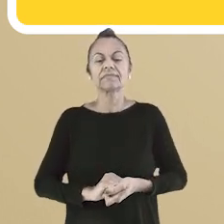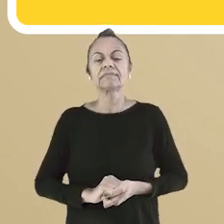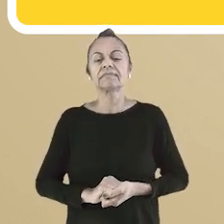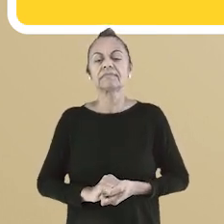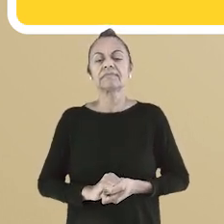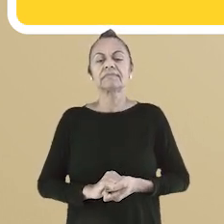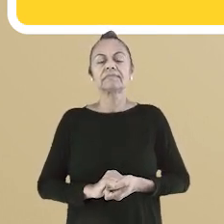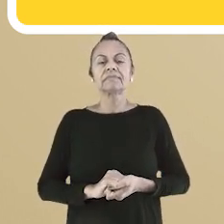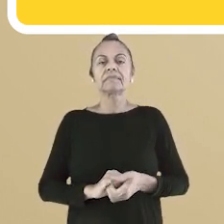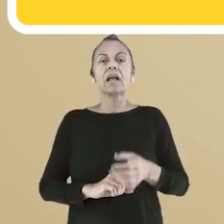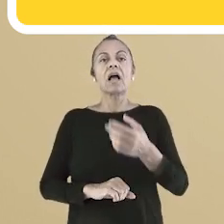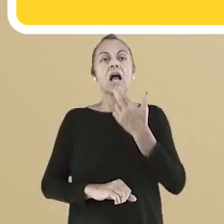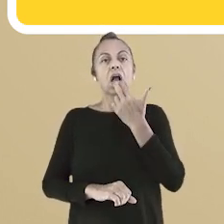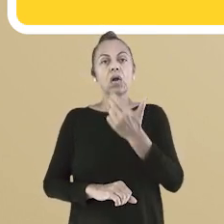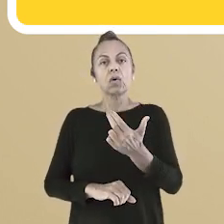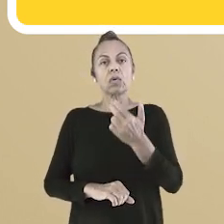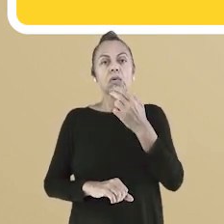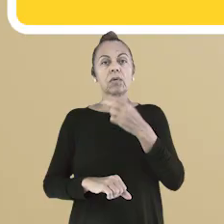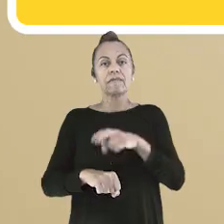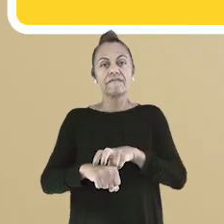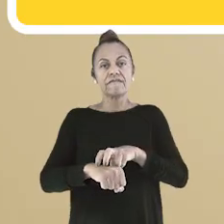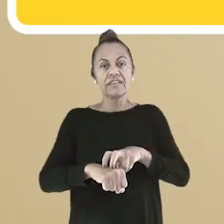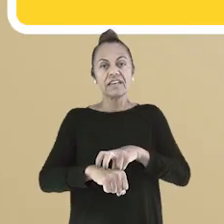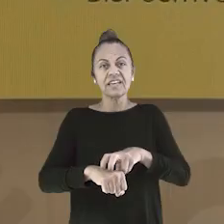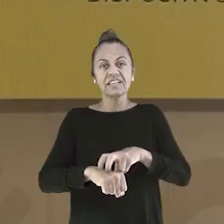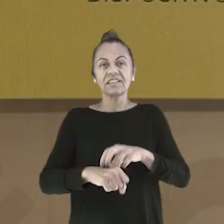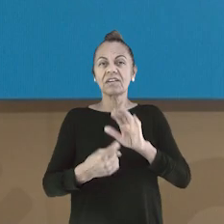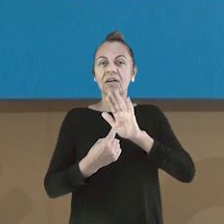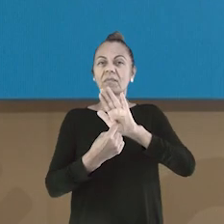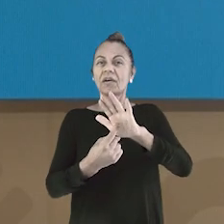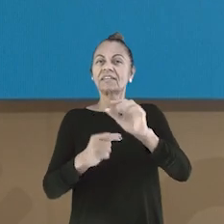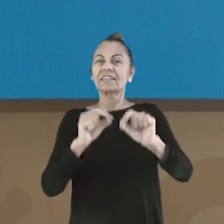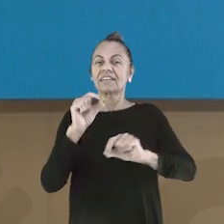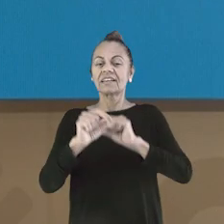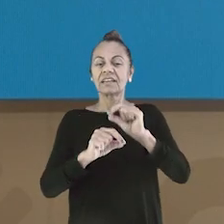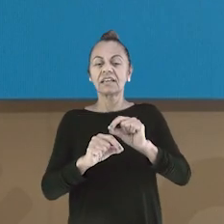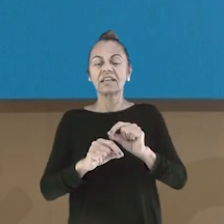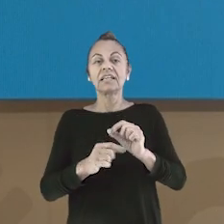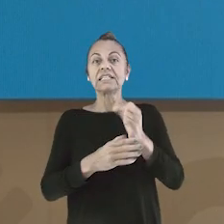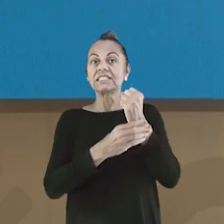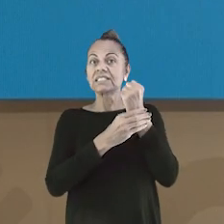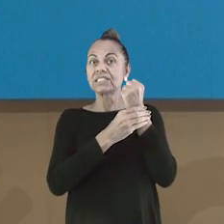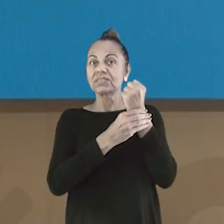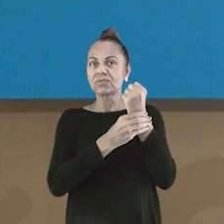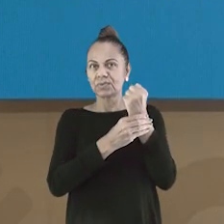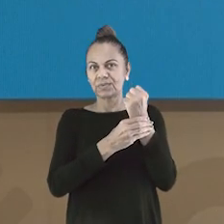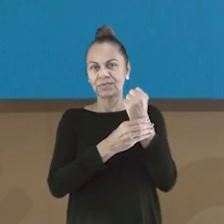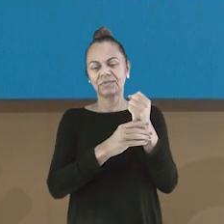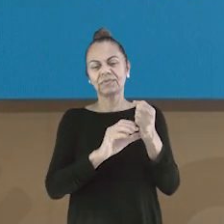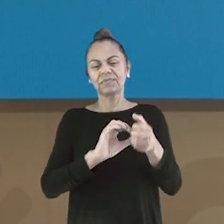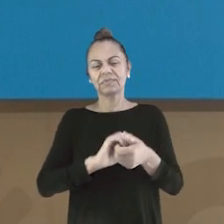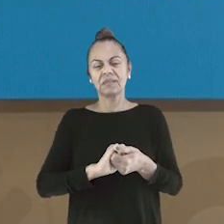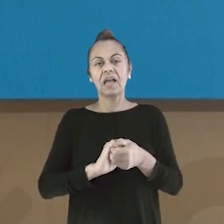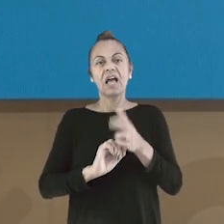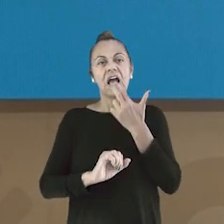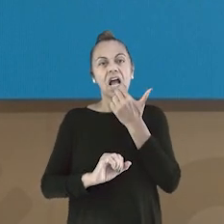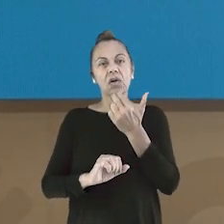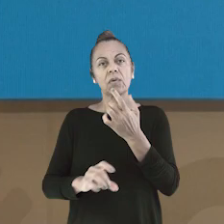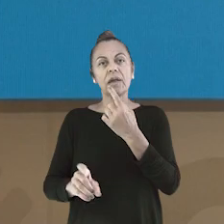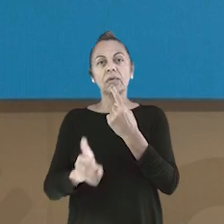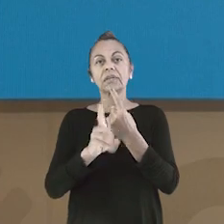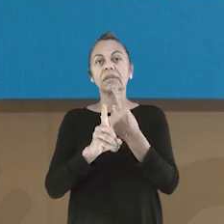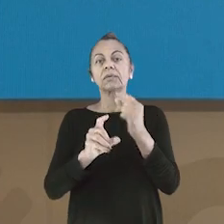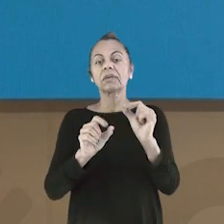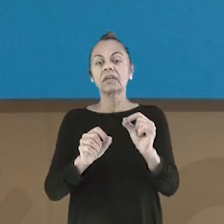corte, como bordas de serras e prensas. Já o verde, quer dizer segurança, como